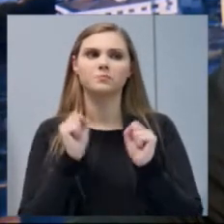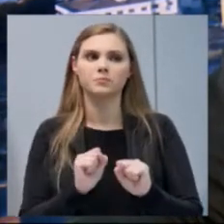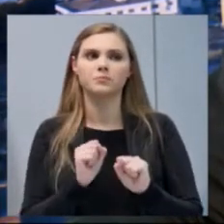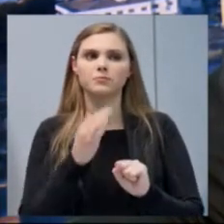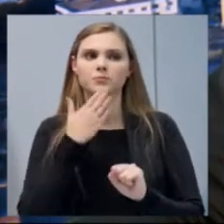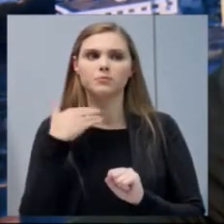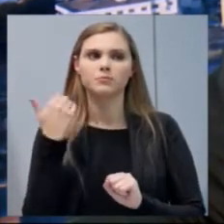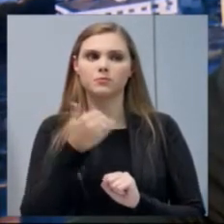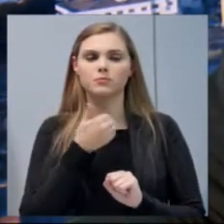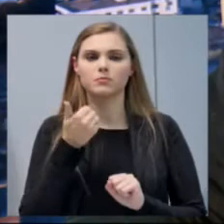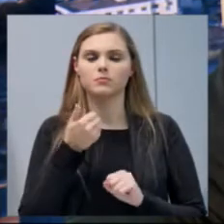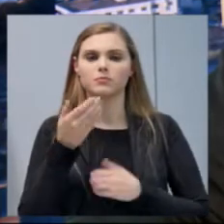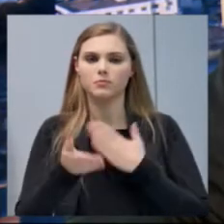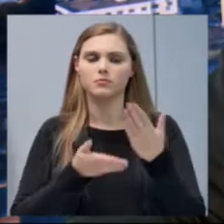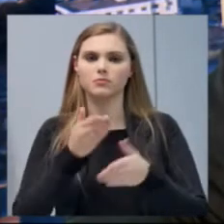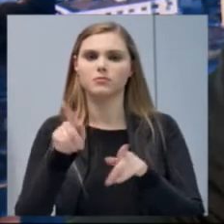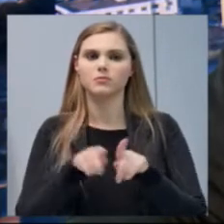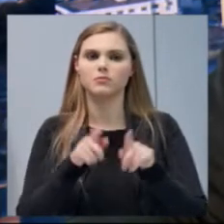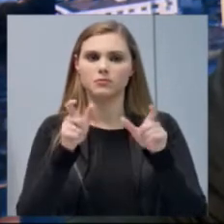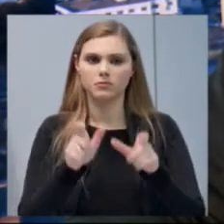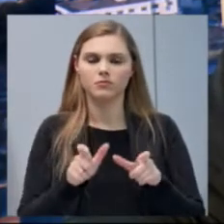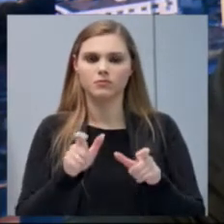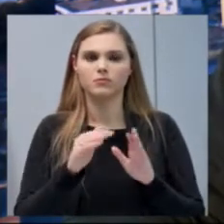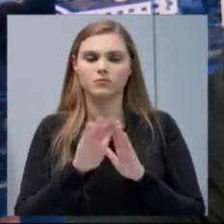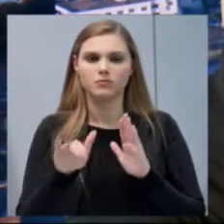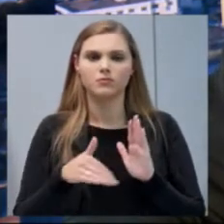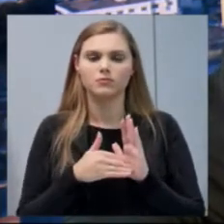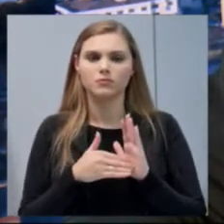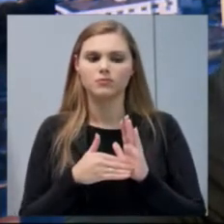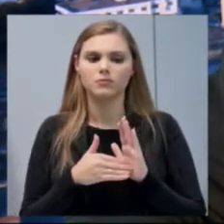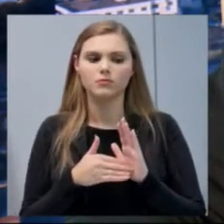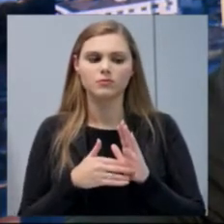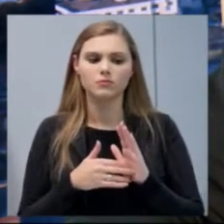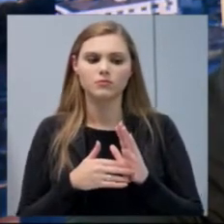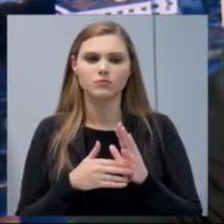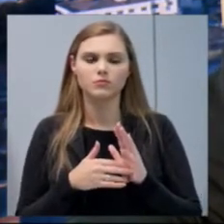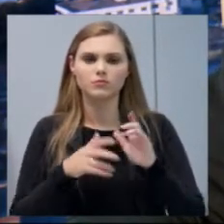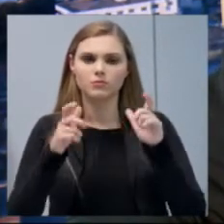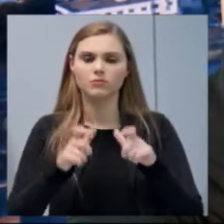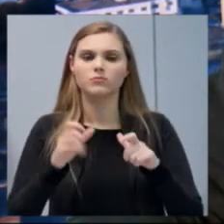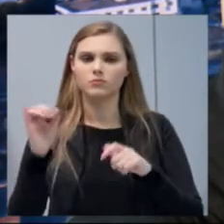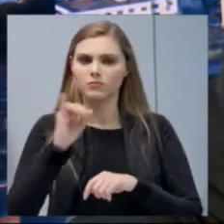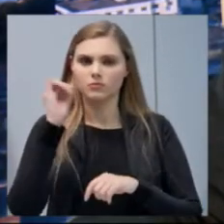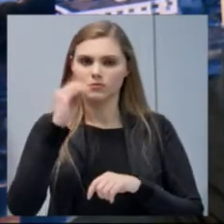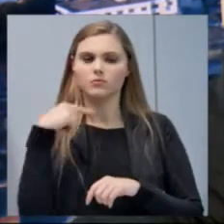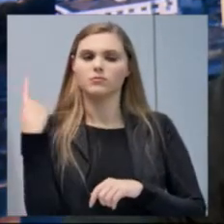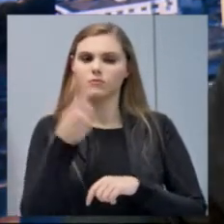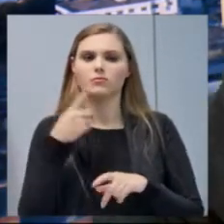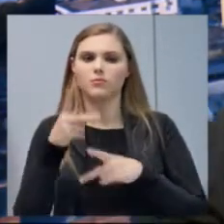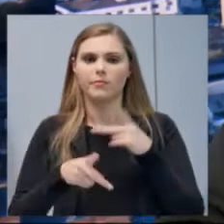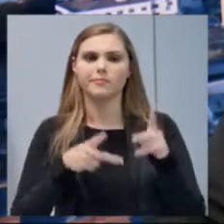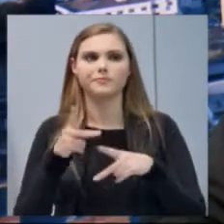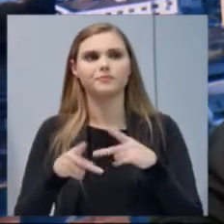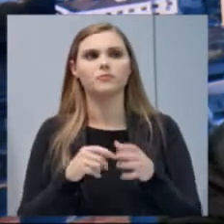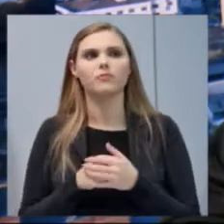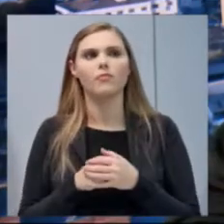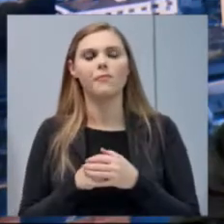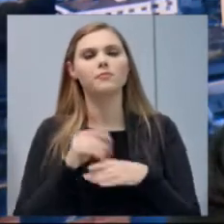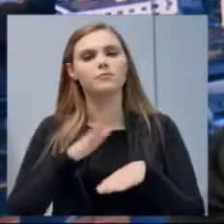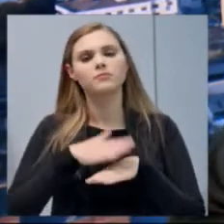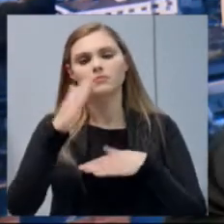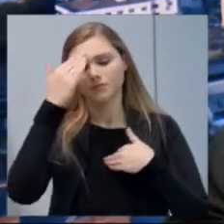tanto o atendimento como o ambiente, enfim, todo aquele setor importante para a nossa população. No mais,